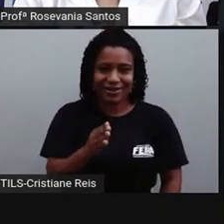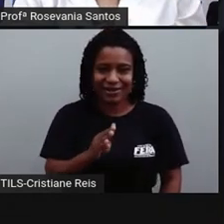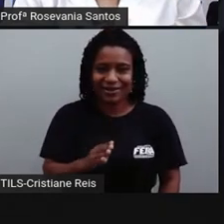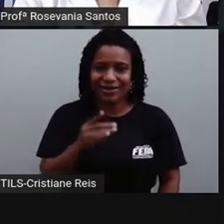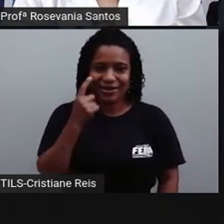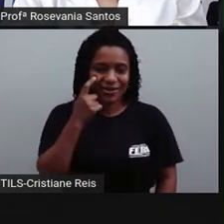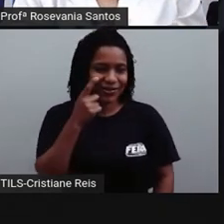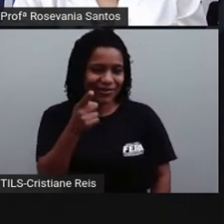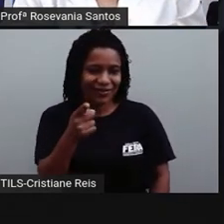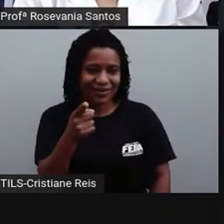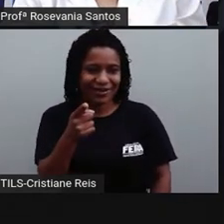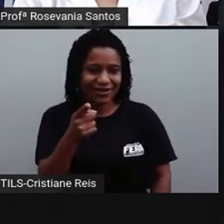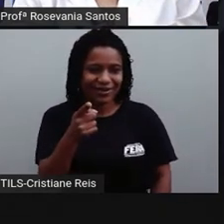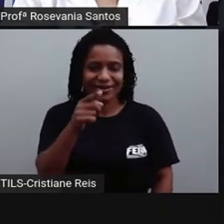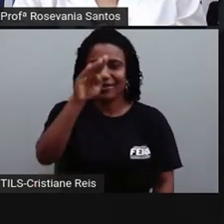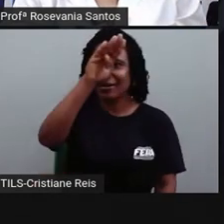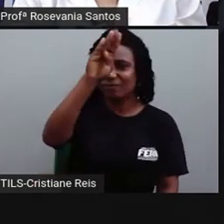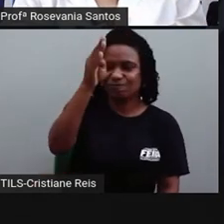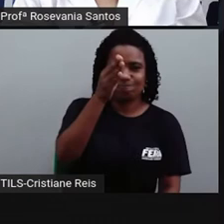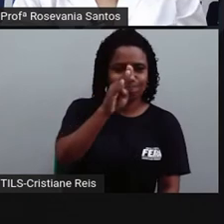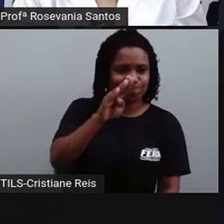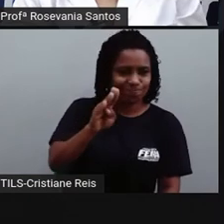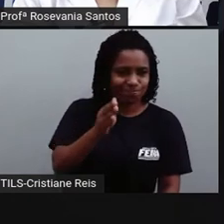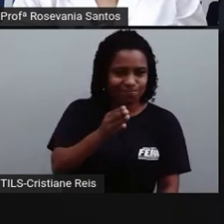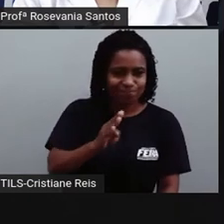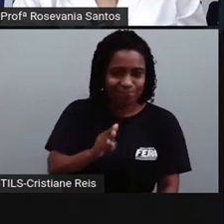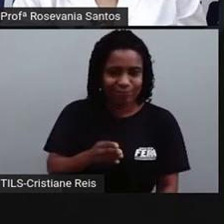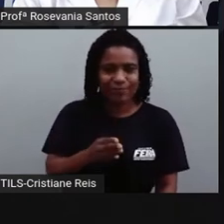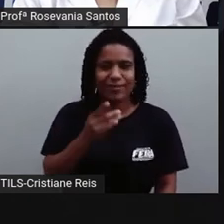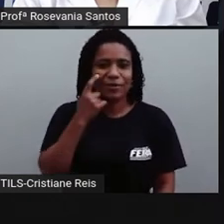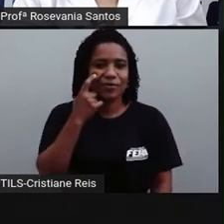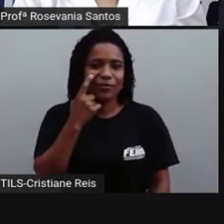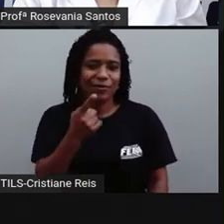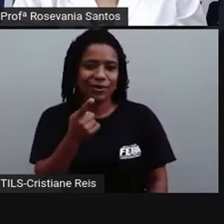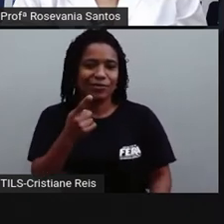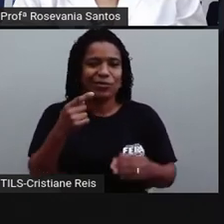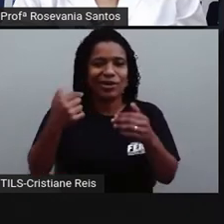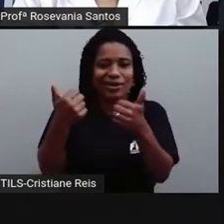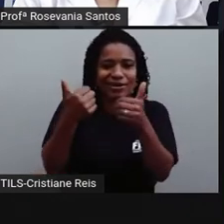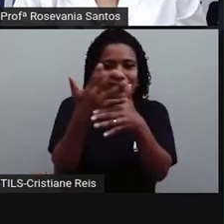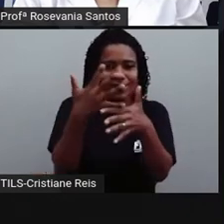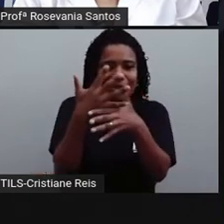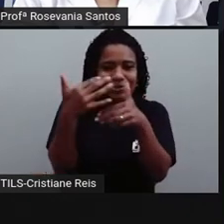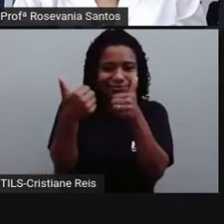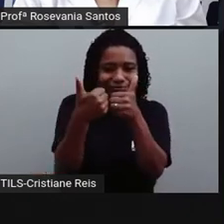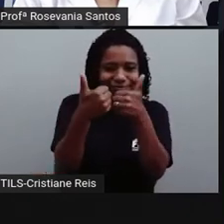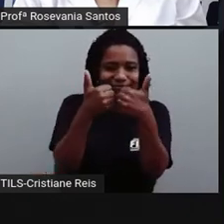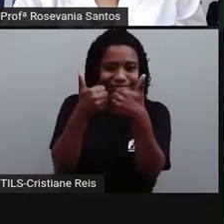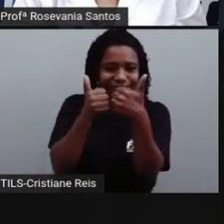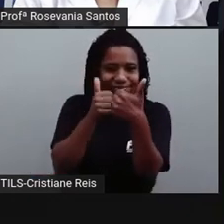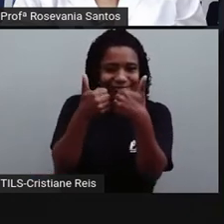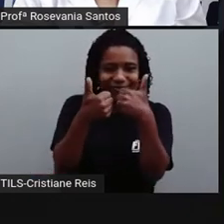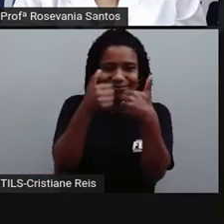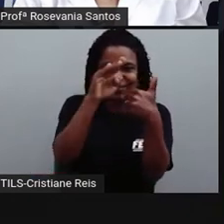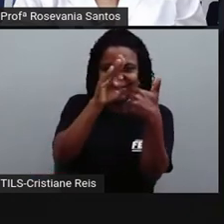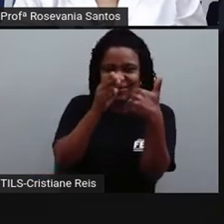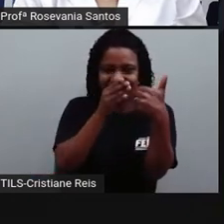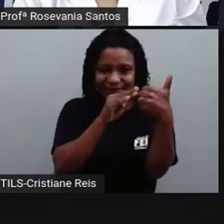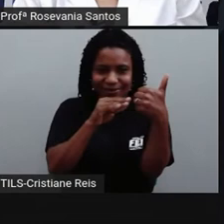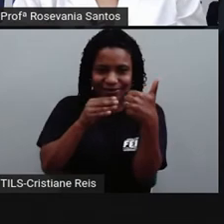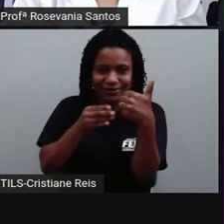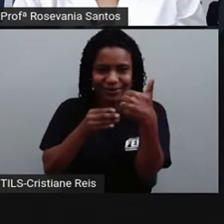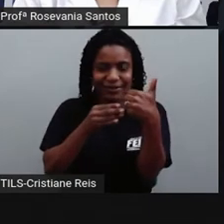fazem uma certa curva. Olha esse fuso horário vermelhinho aqui. Quase que tomou a outra cor todinha aqui.